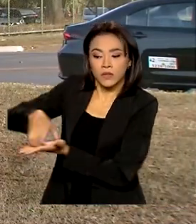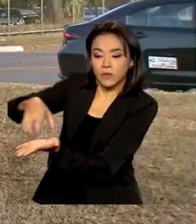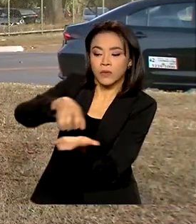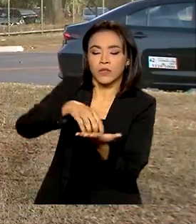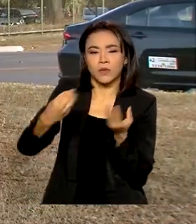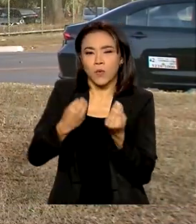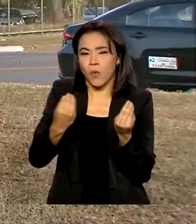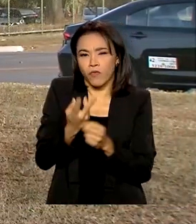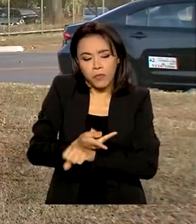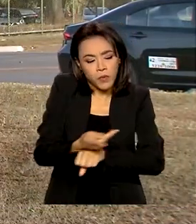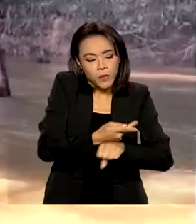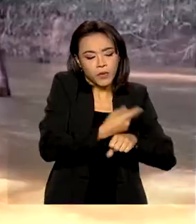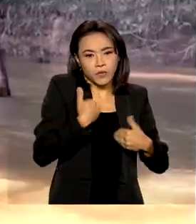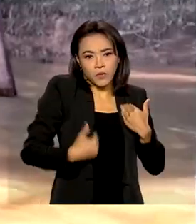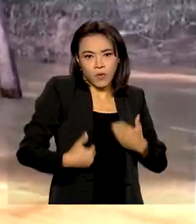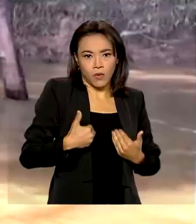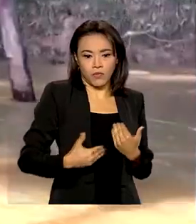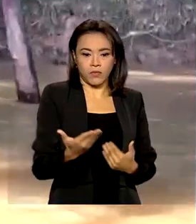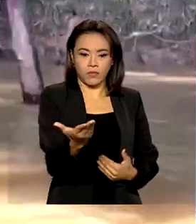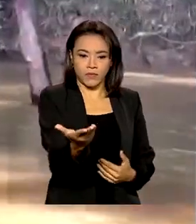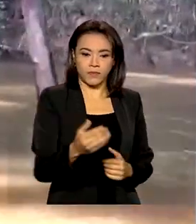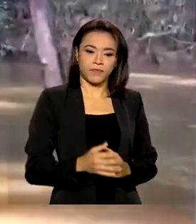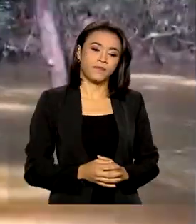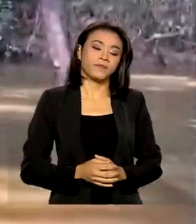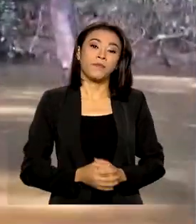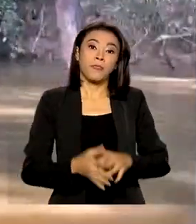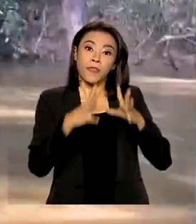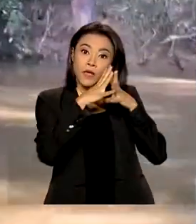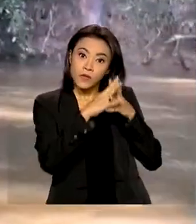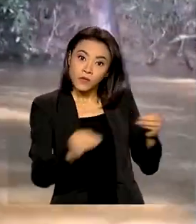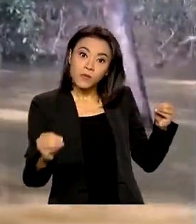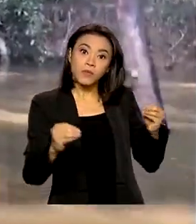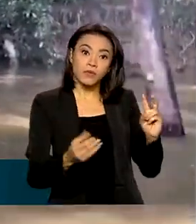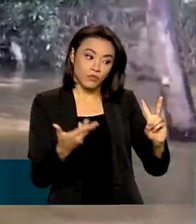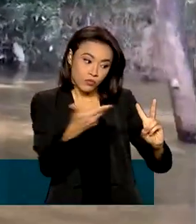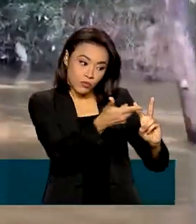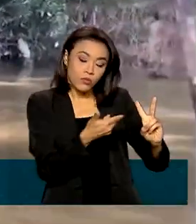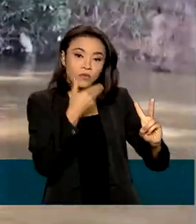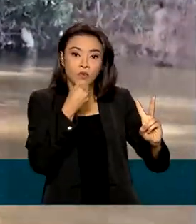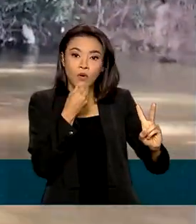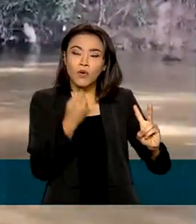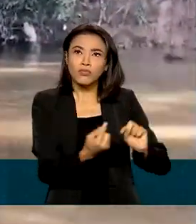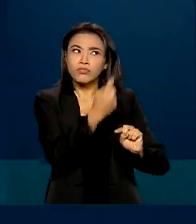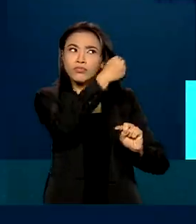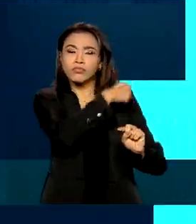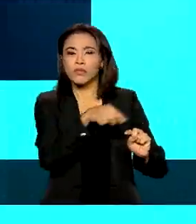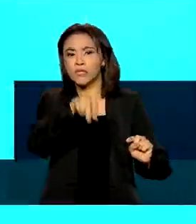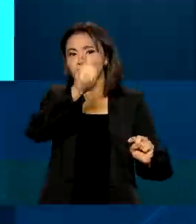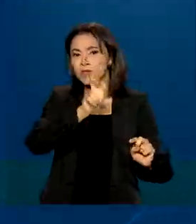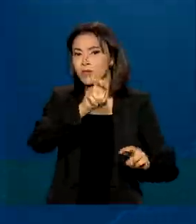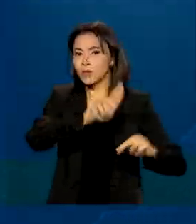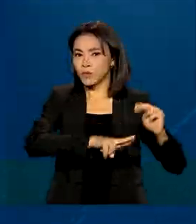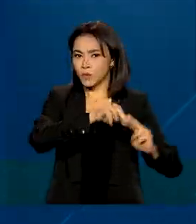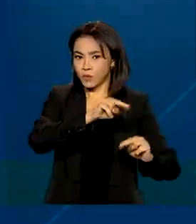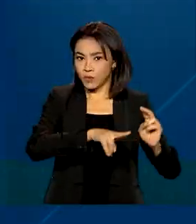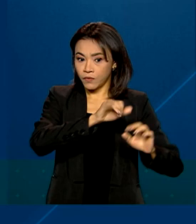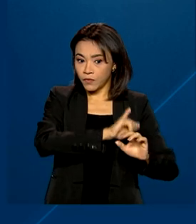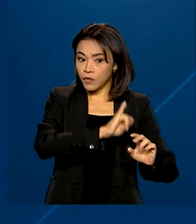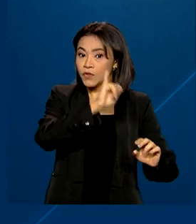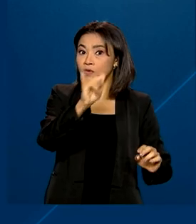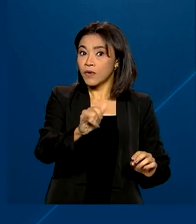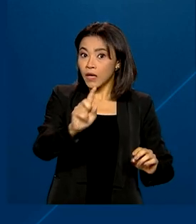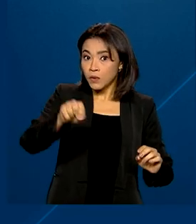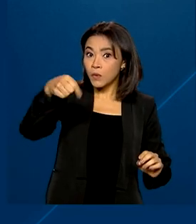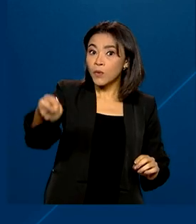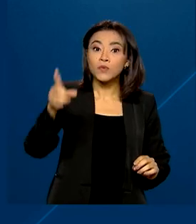operação de busca. O desaparecimento da dupla, ocorrido no dia 5 de junho, foi divulgado no dia seguinte,